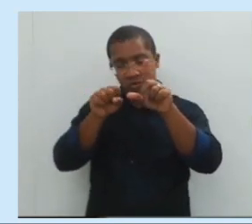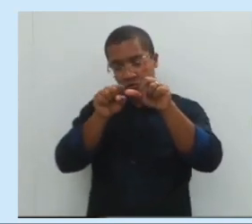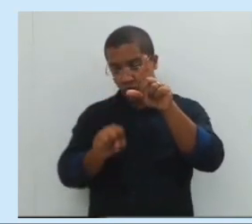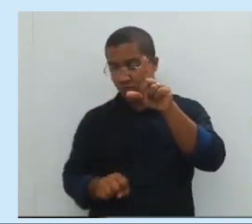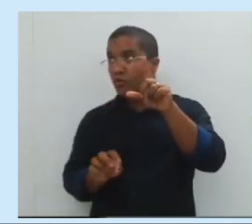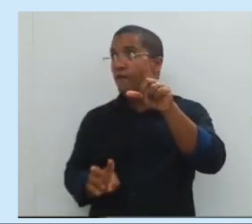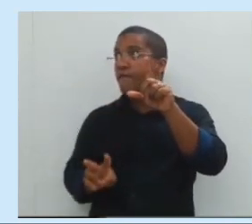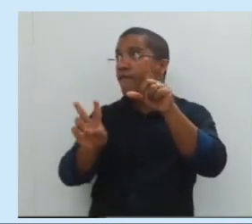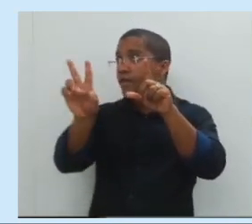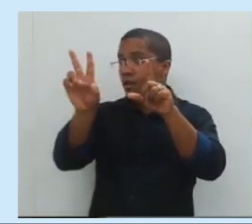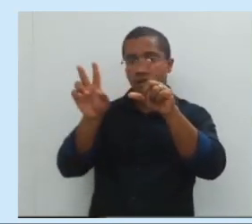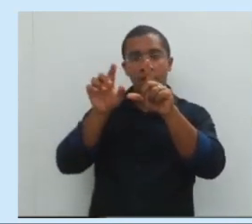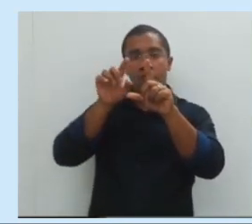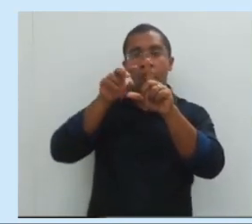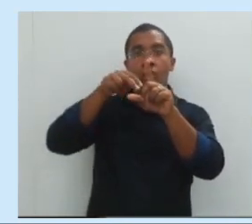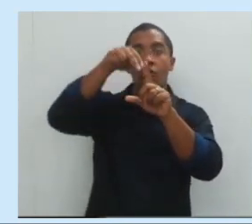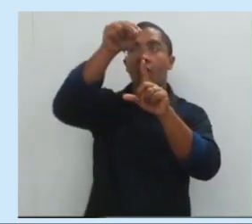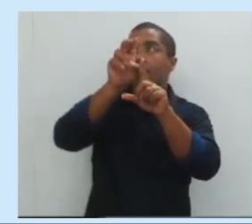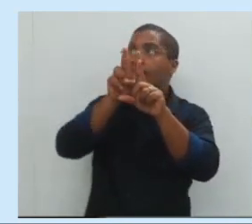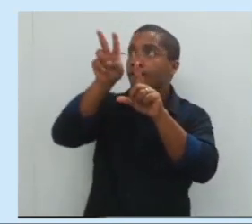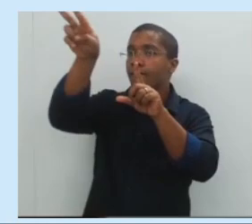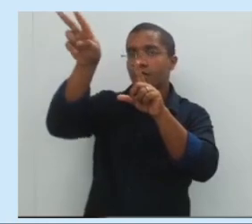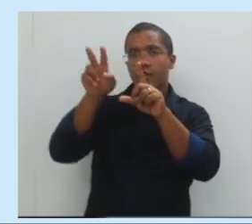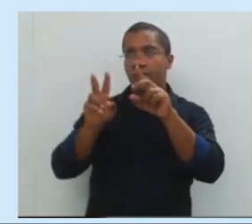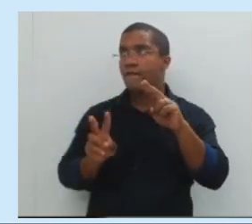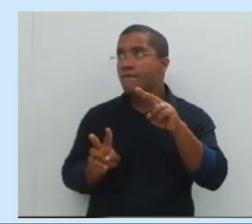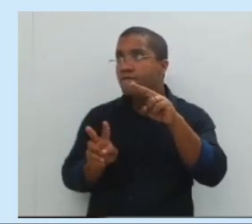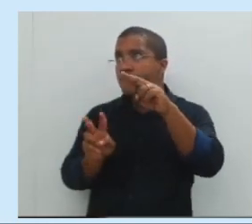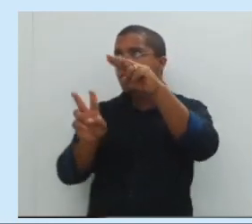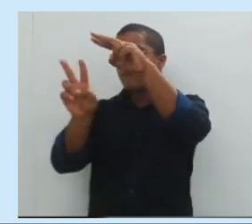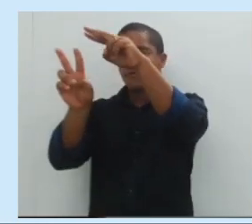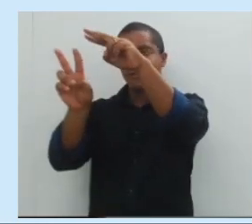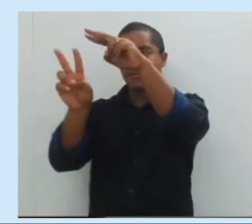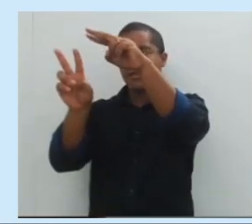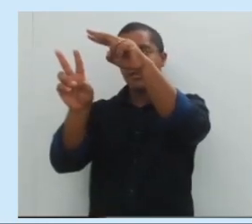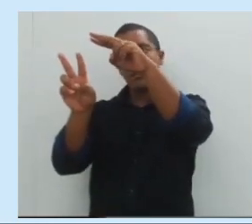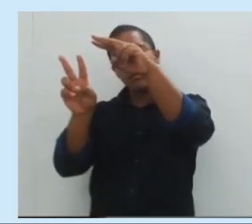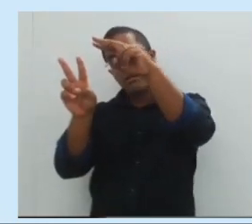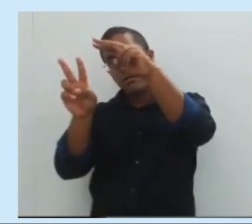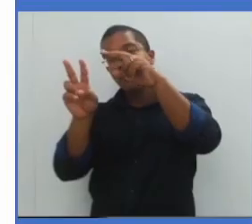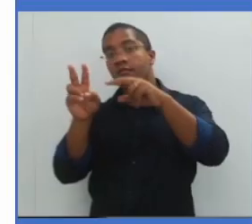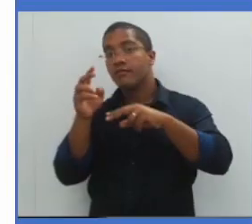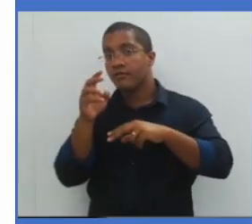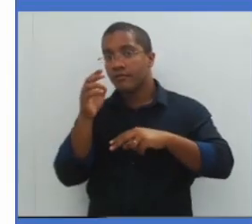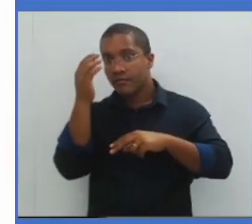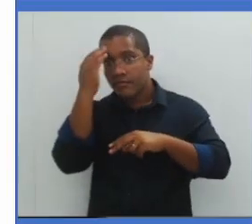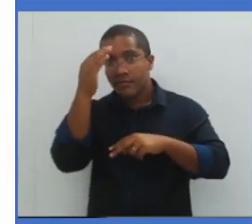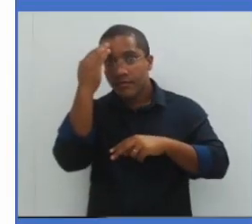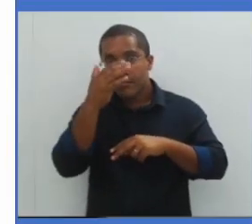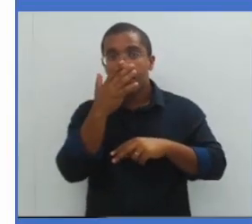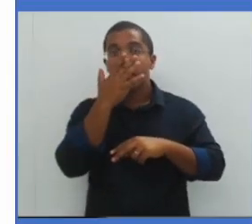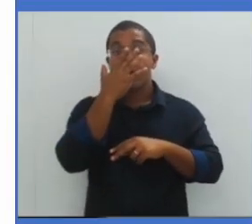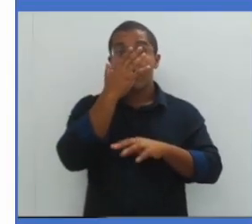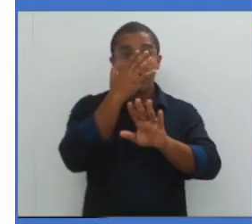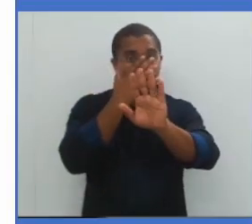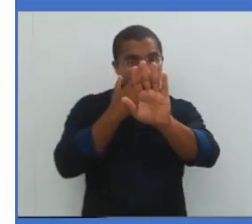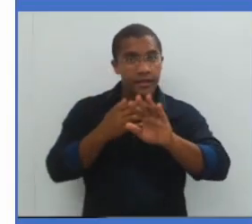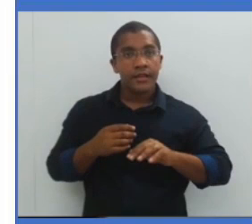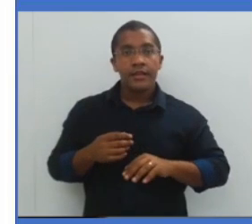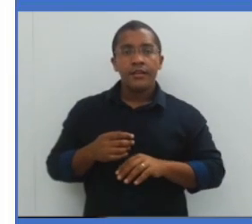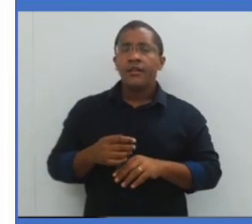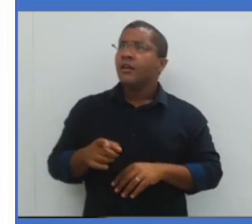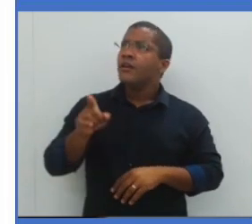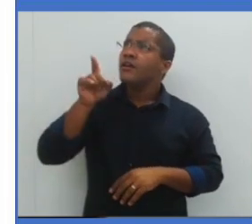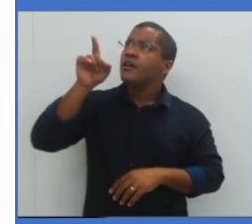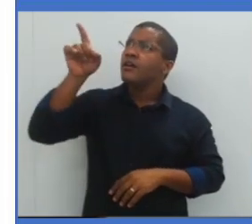sul ou hemisfério norte. Então, os ângulos são diferentes. Porém, presta